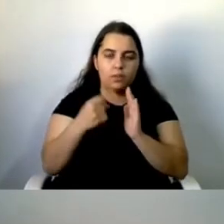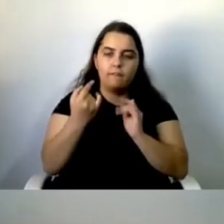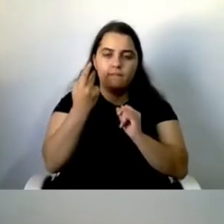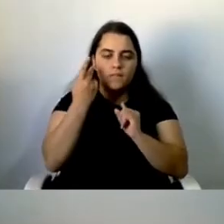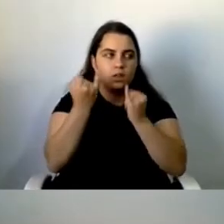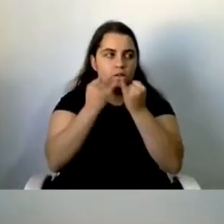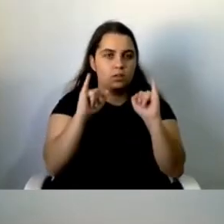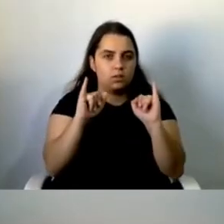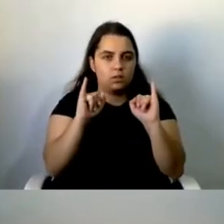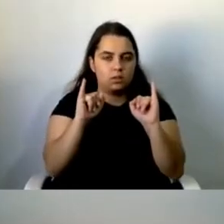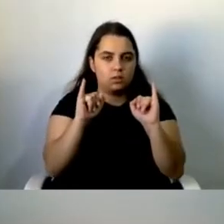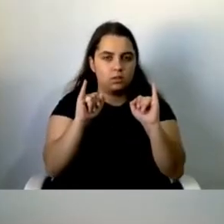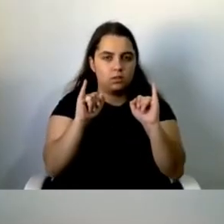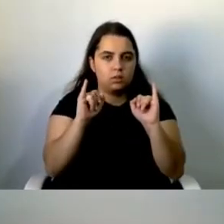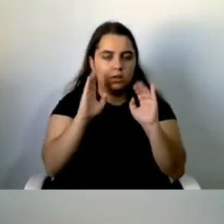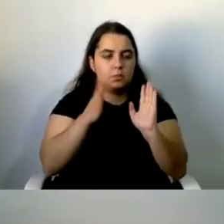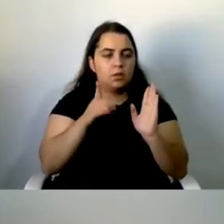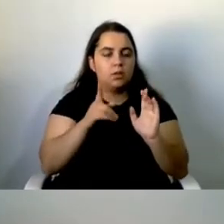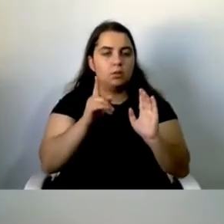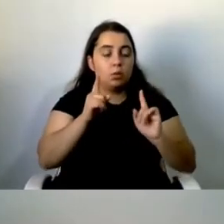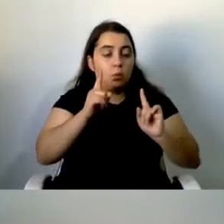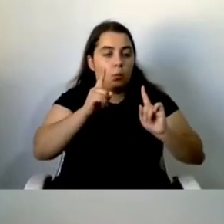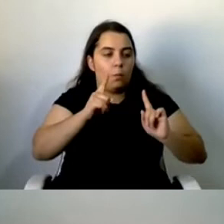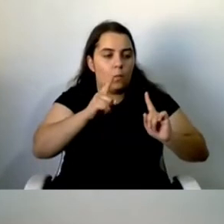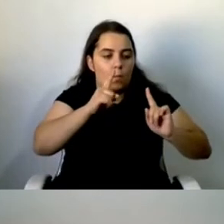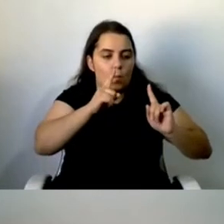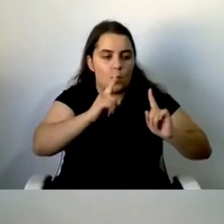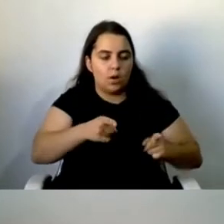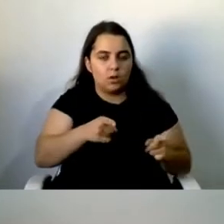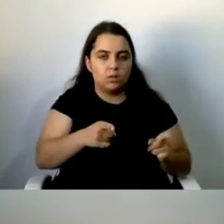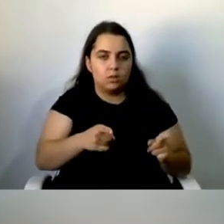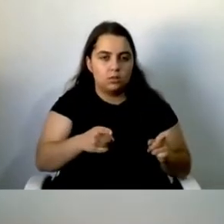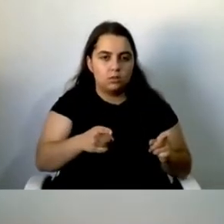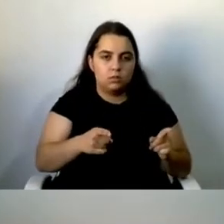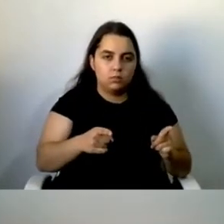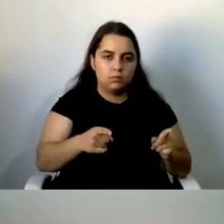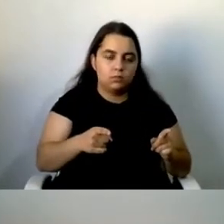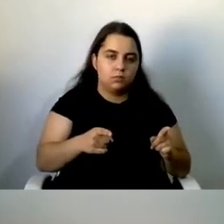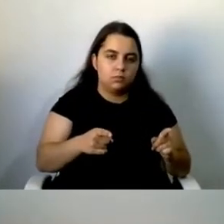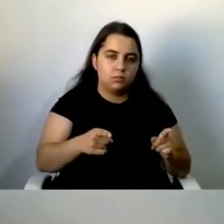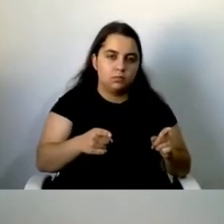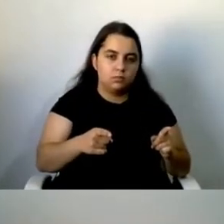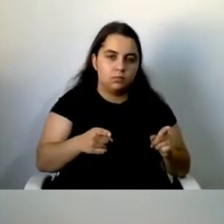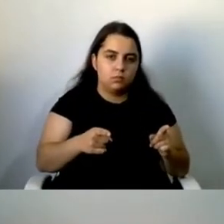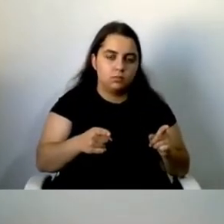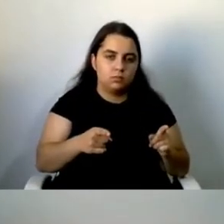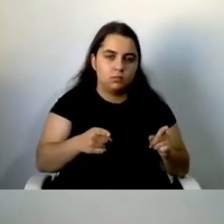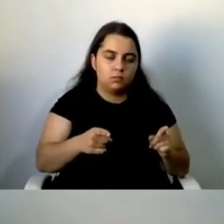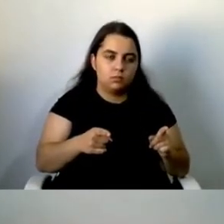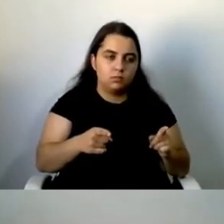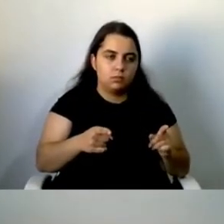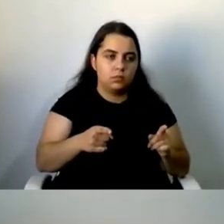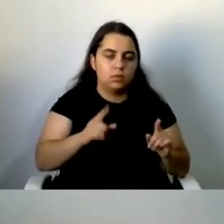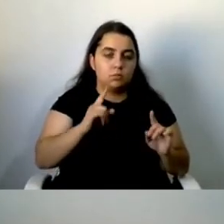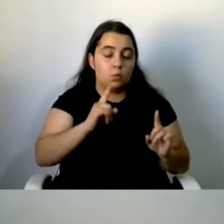tem que começar na, no, no apoio